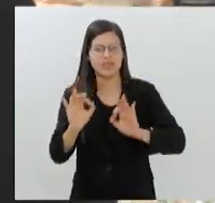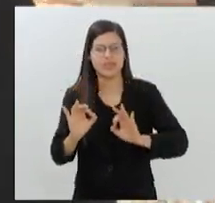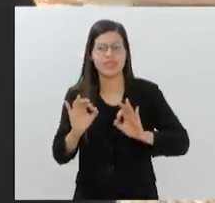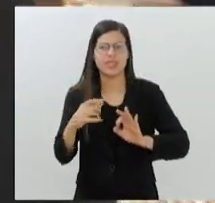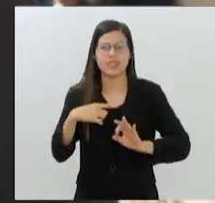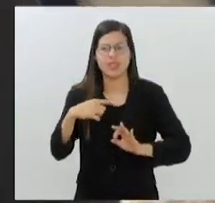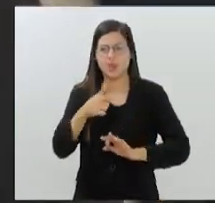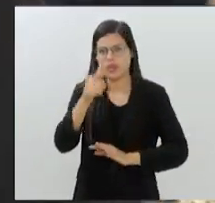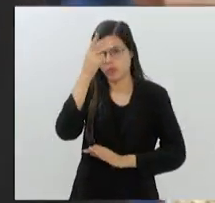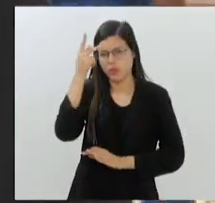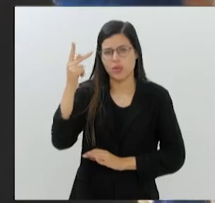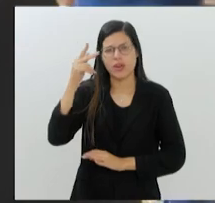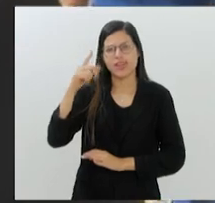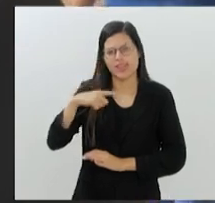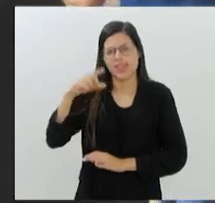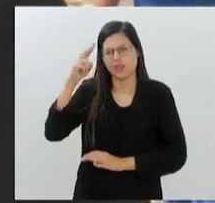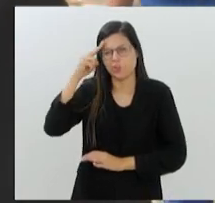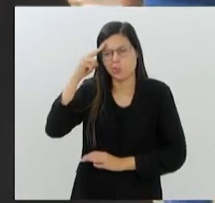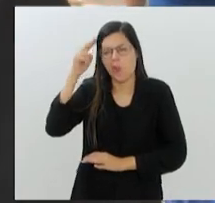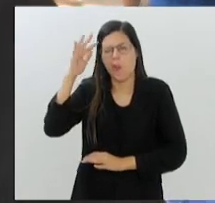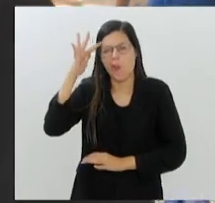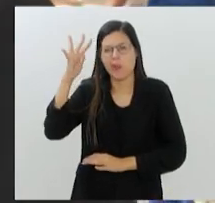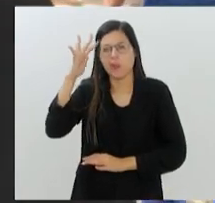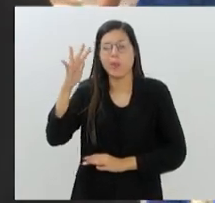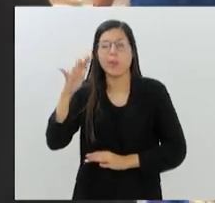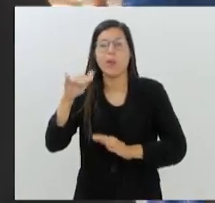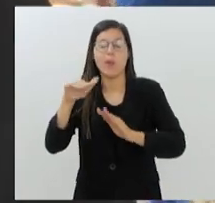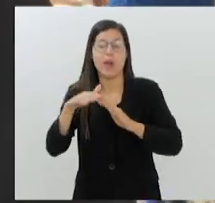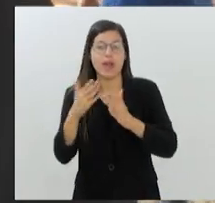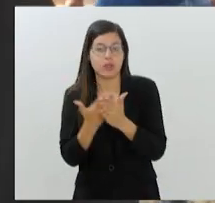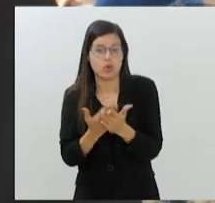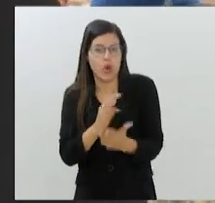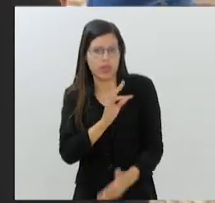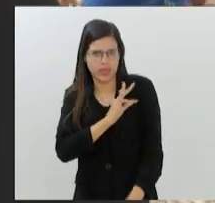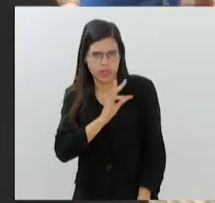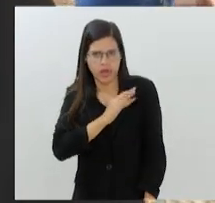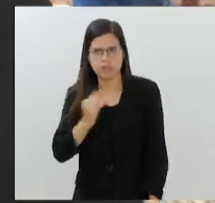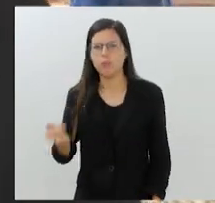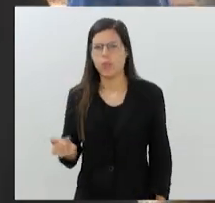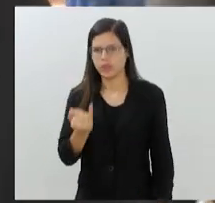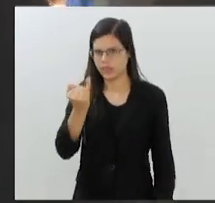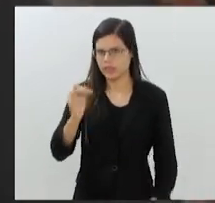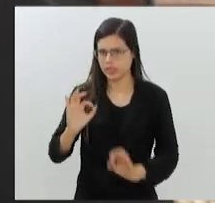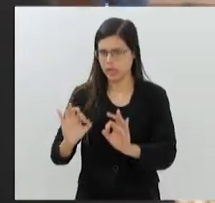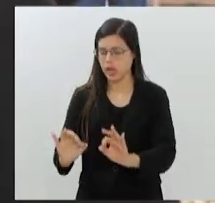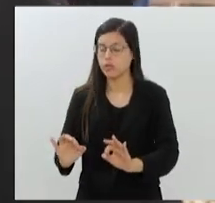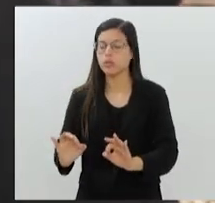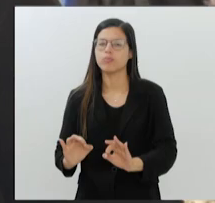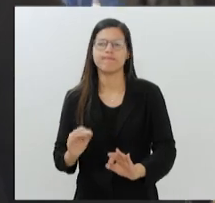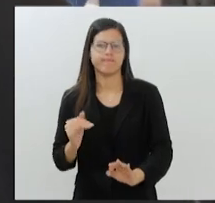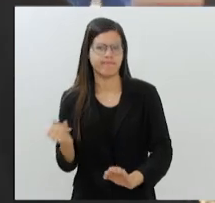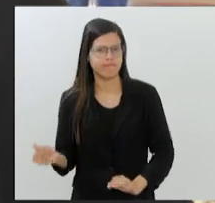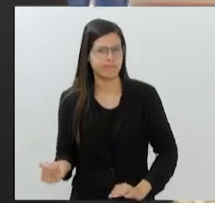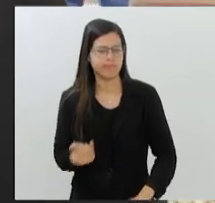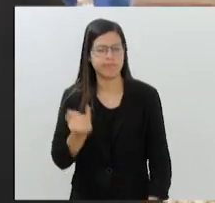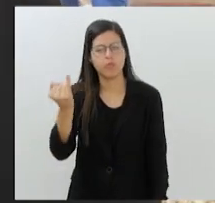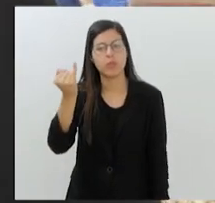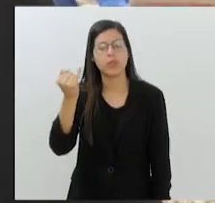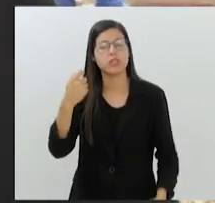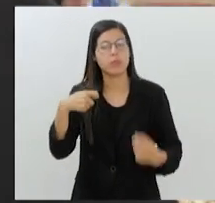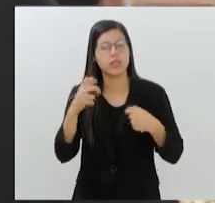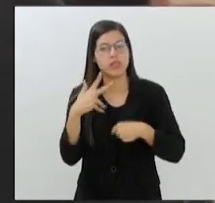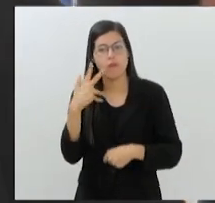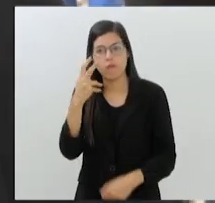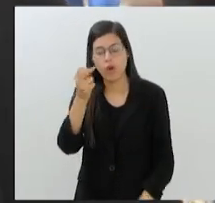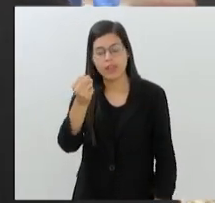escola técnica, como você falou, também foi fundamental nesse processo, né, Renato? Fundamental, fundamental. E a gente precisa fortalecer